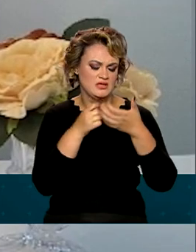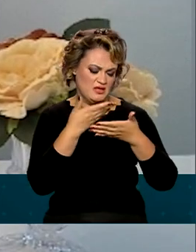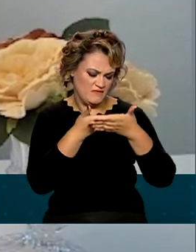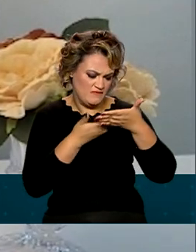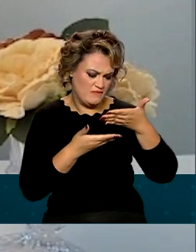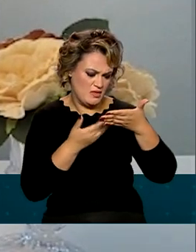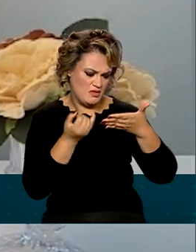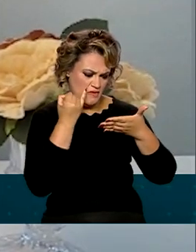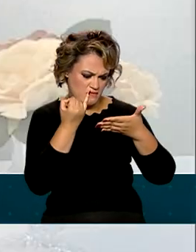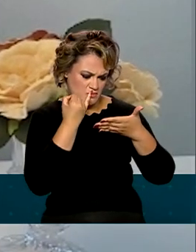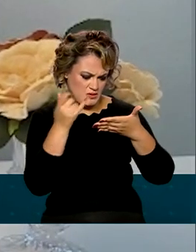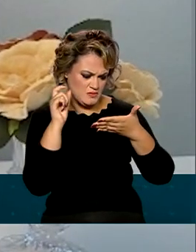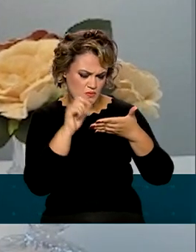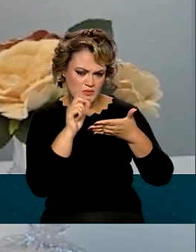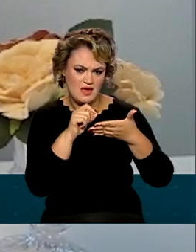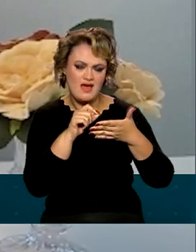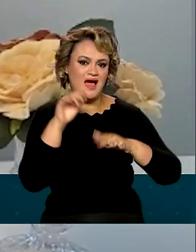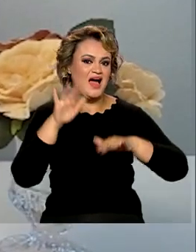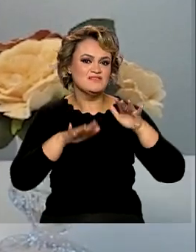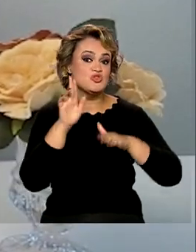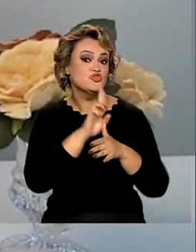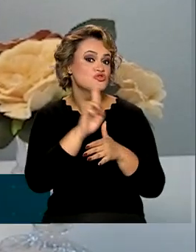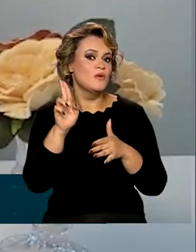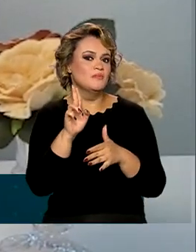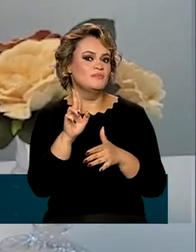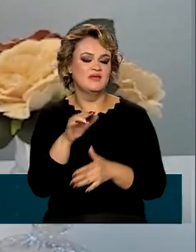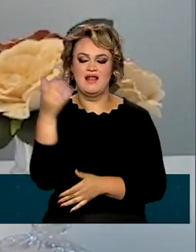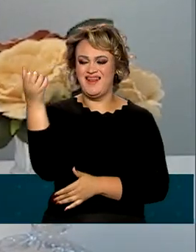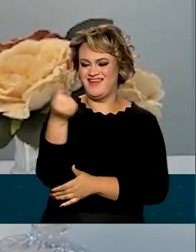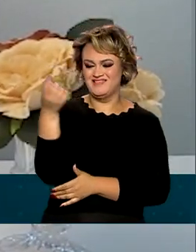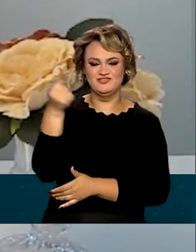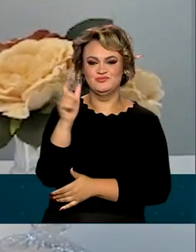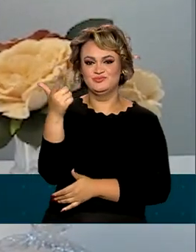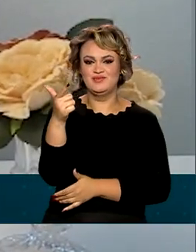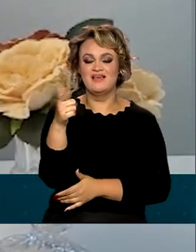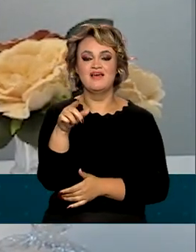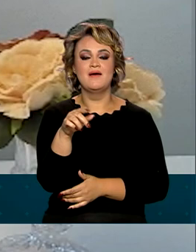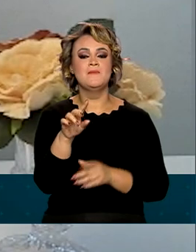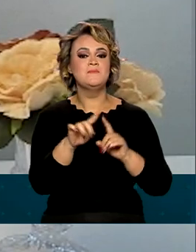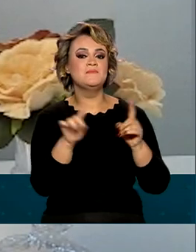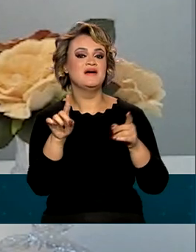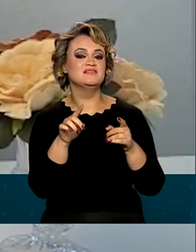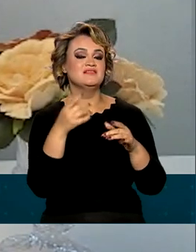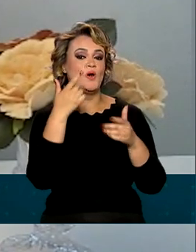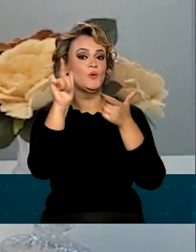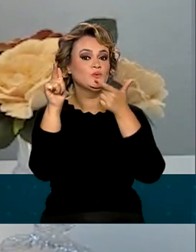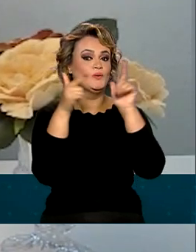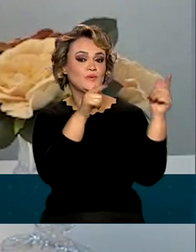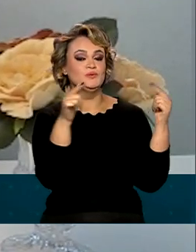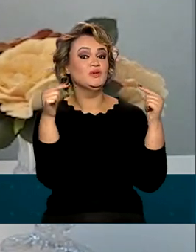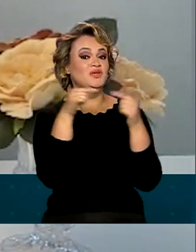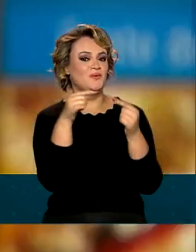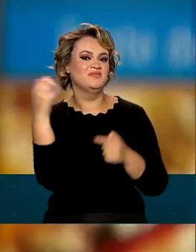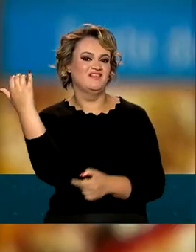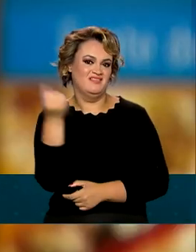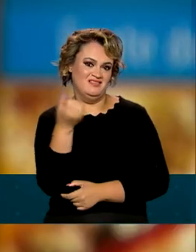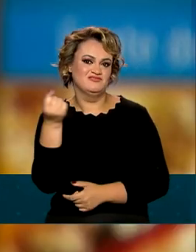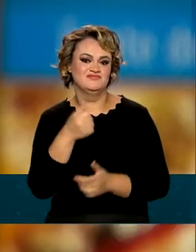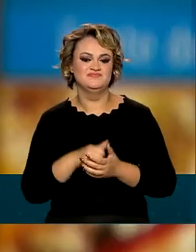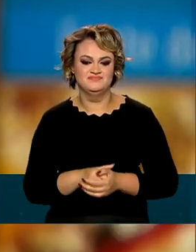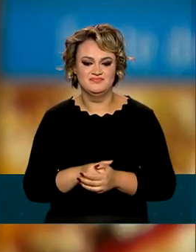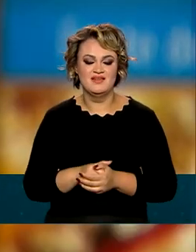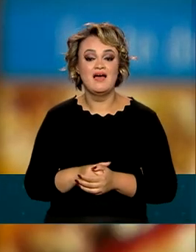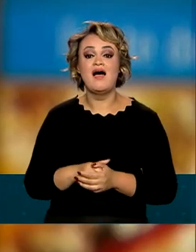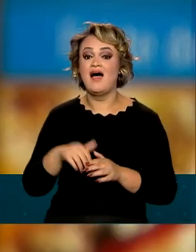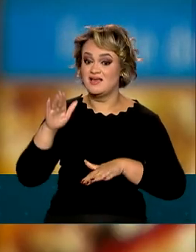rótulos, as embalagens. Às vezes não vem com nome de leite, né, mas vem com outras substâncias que derivam do leite. Em